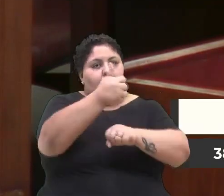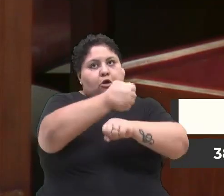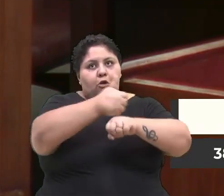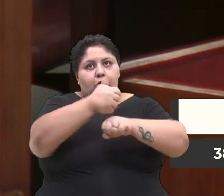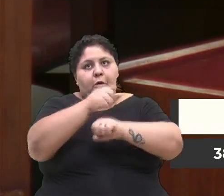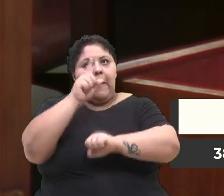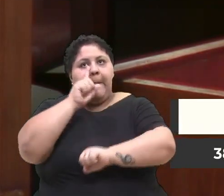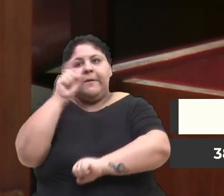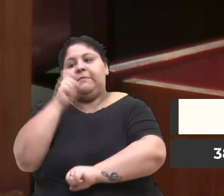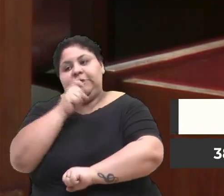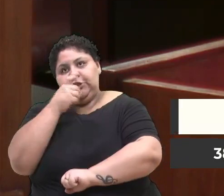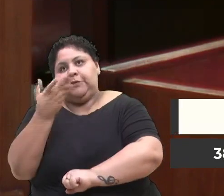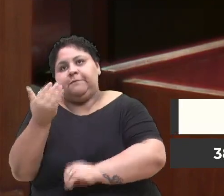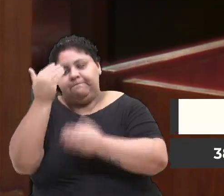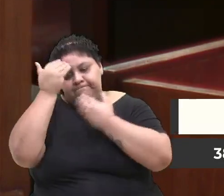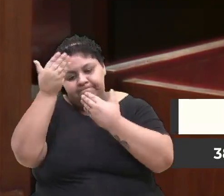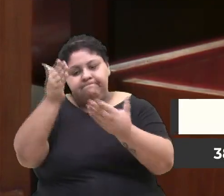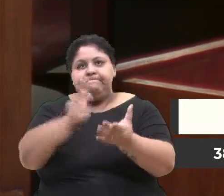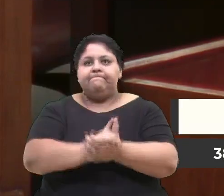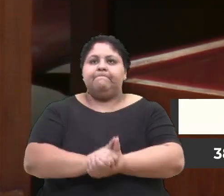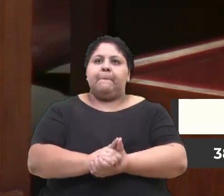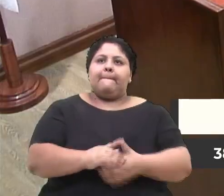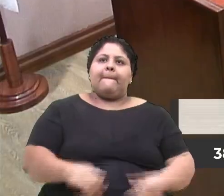esteja mentindo. Muito obrigada, então.